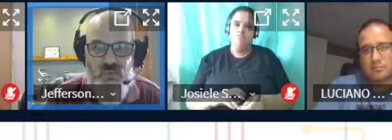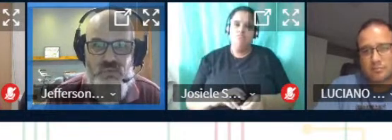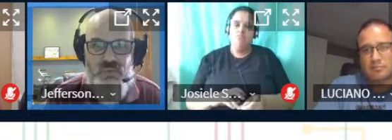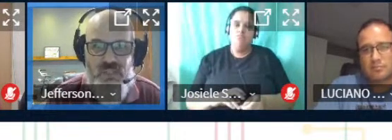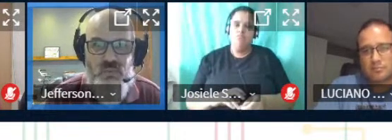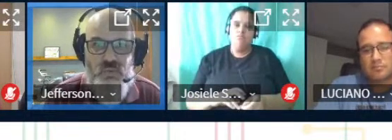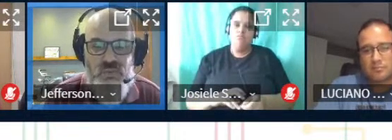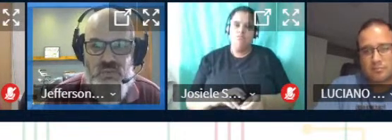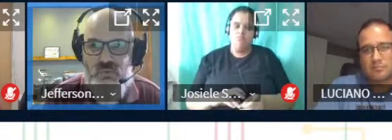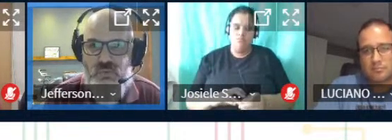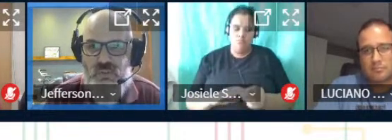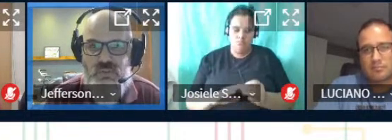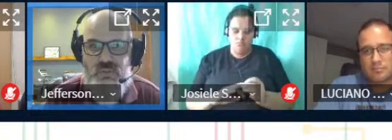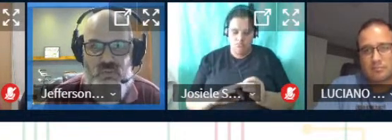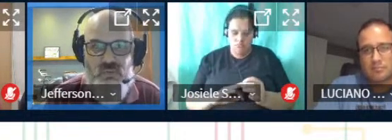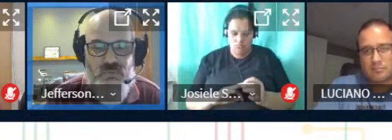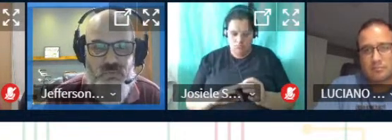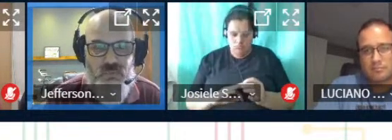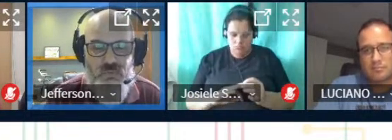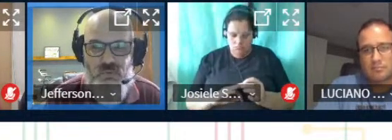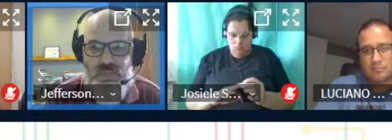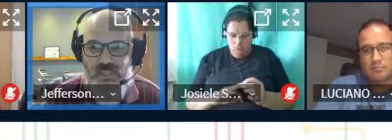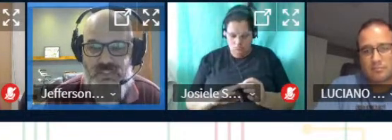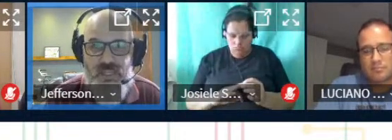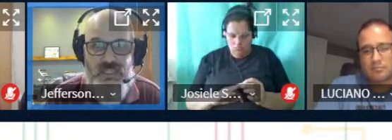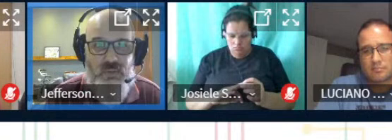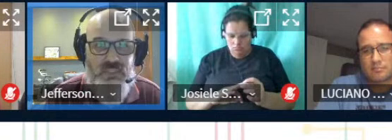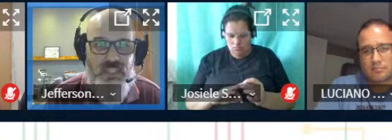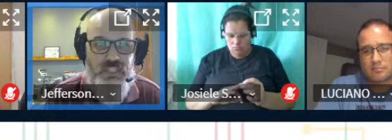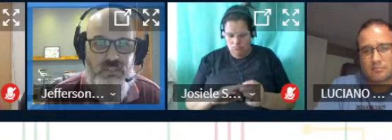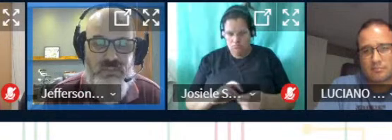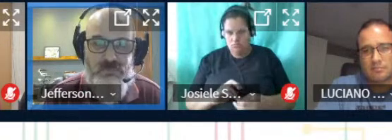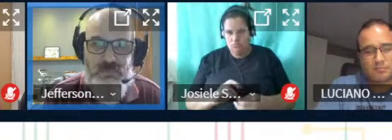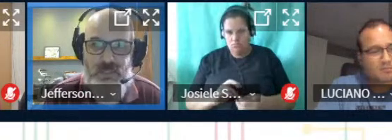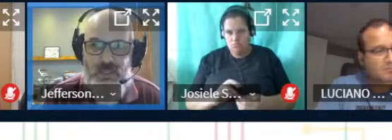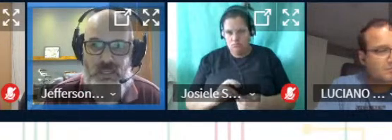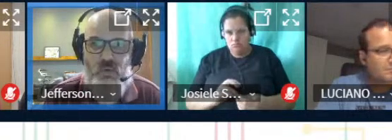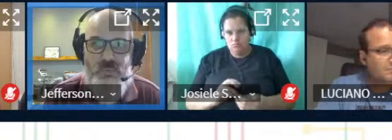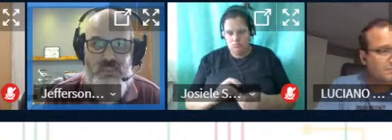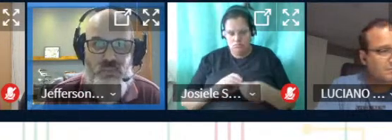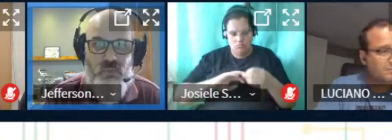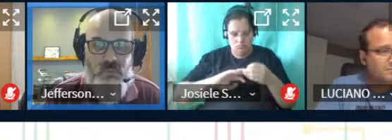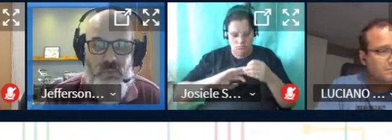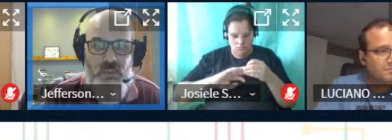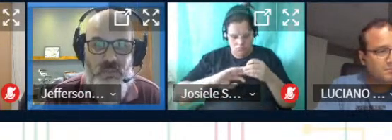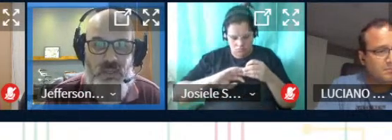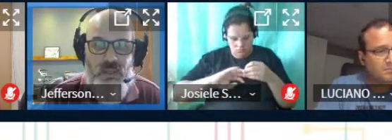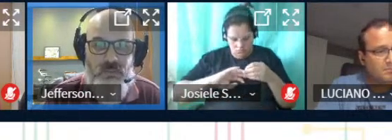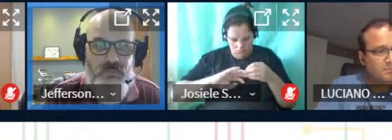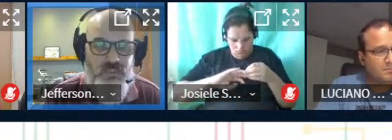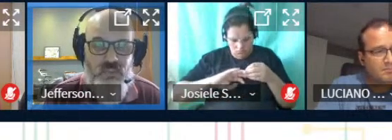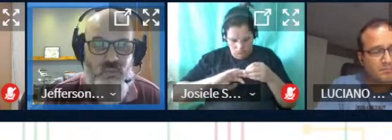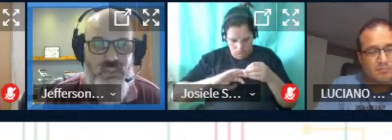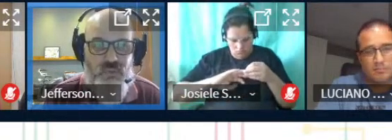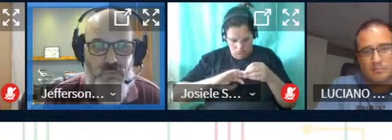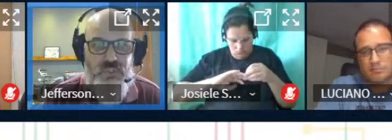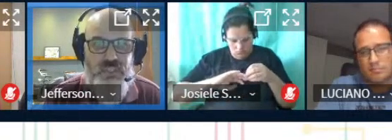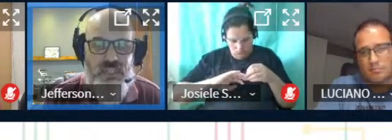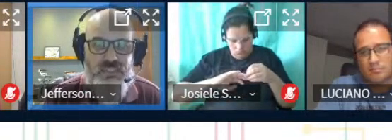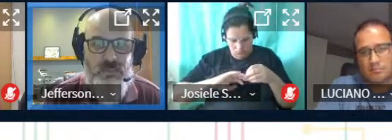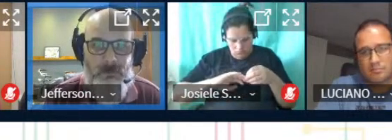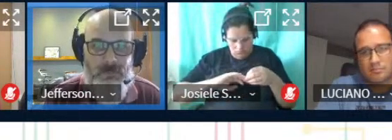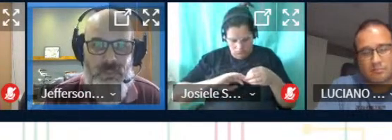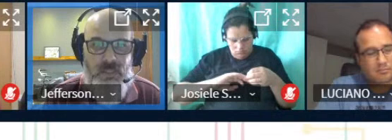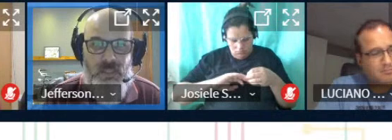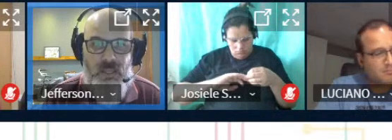áreas dos diferentes cursos que o Instituto oferece. Então, iniciativa ela começou visando duas